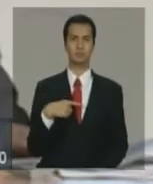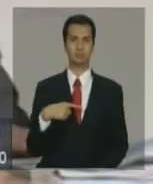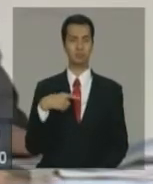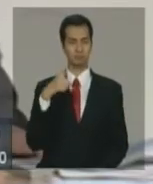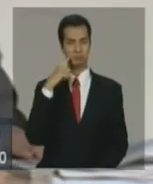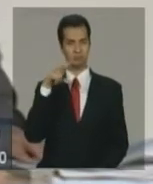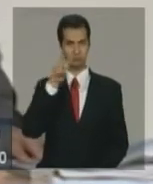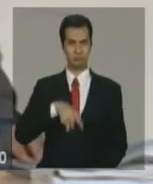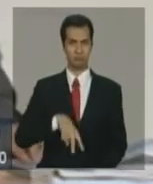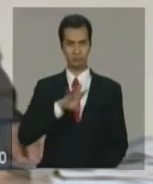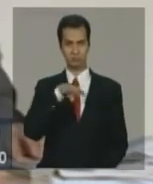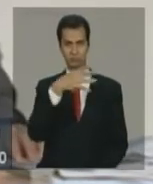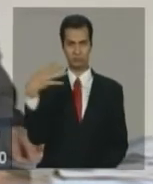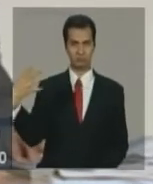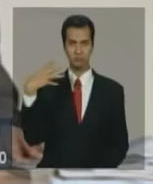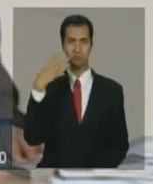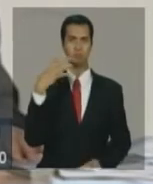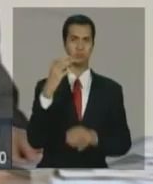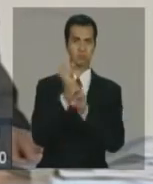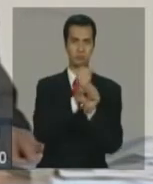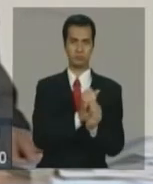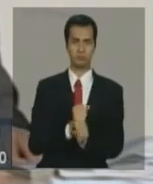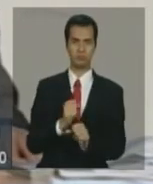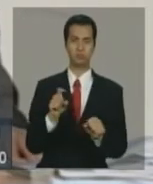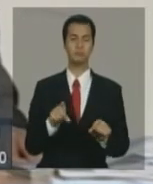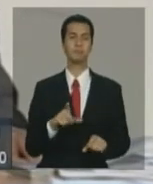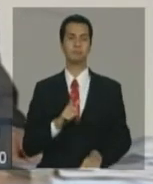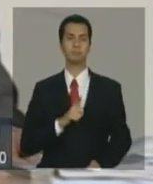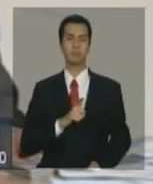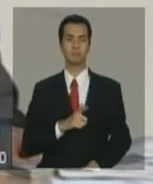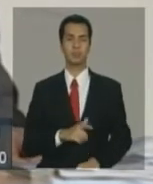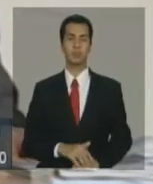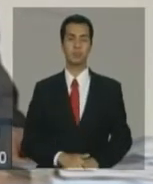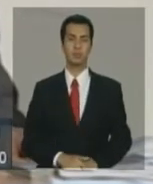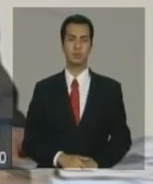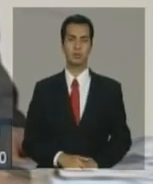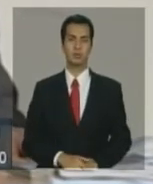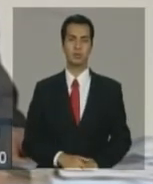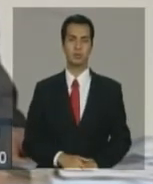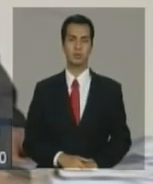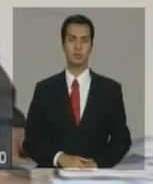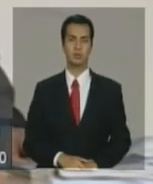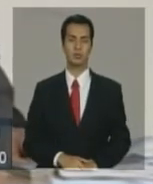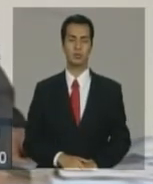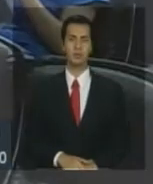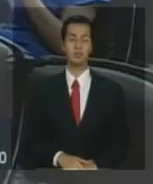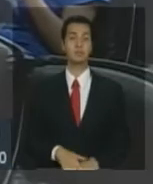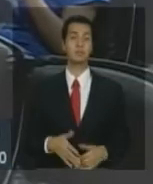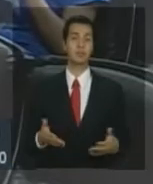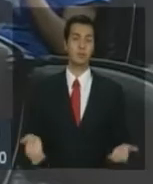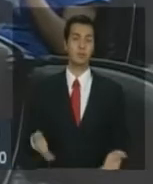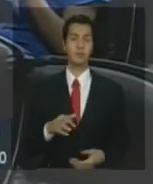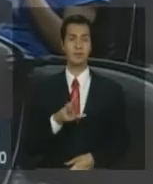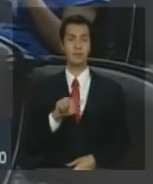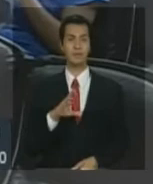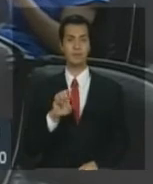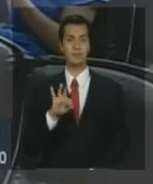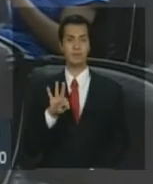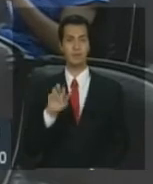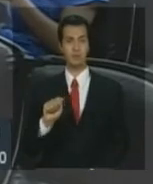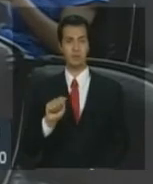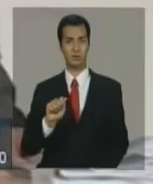E esta... por este conceito, nós podemos ver que a receita,